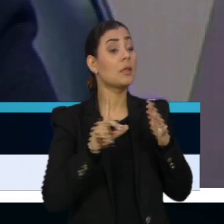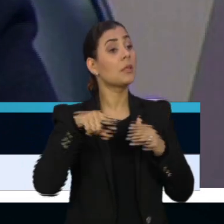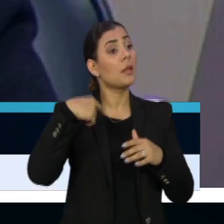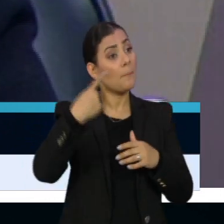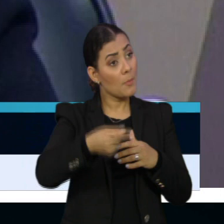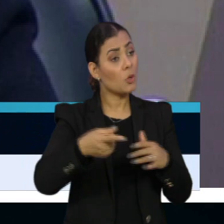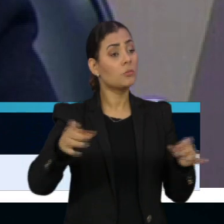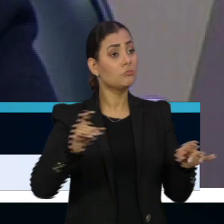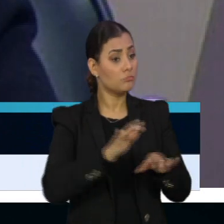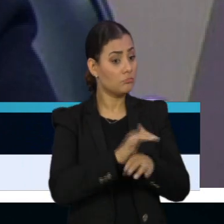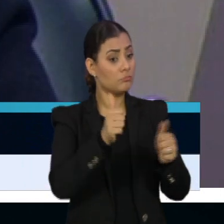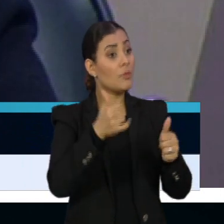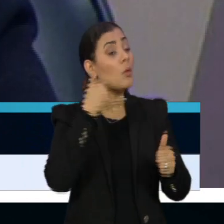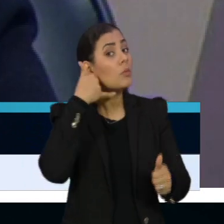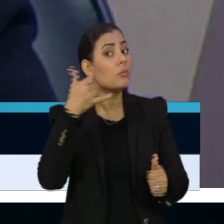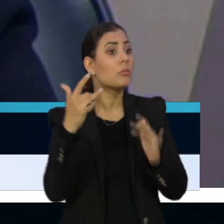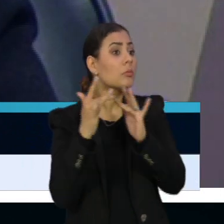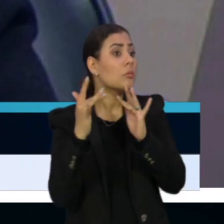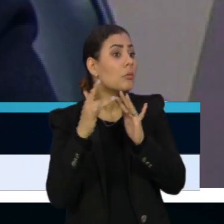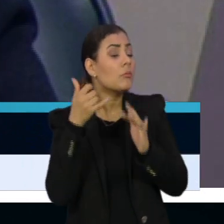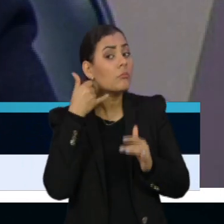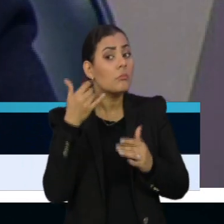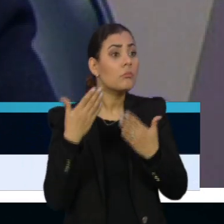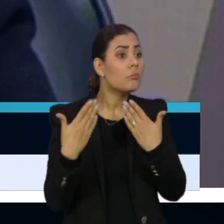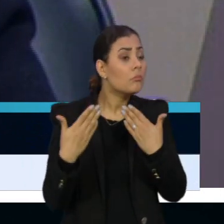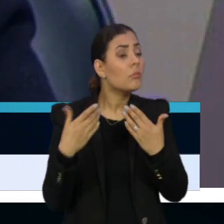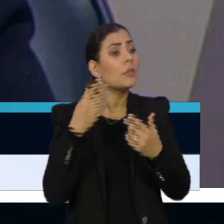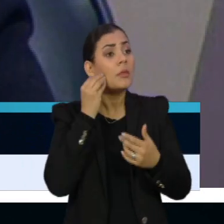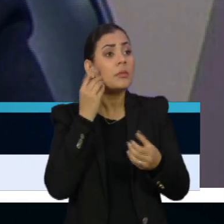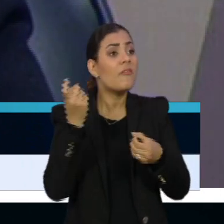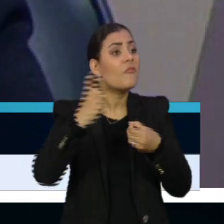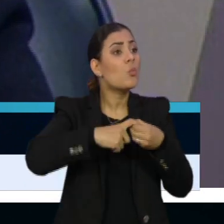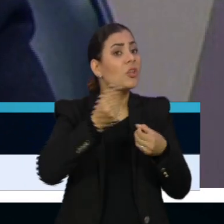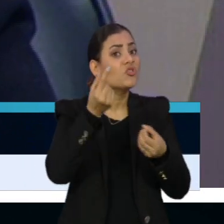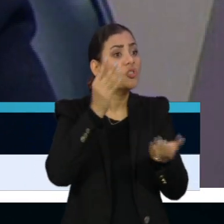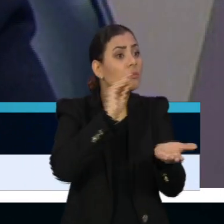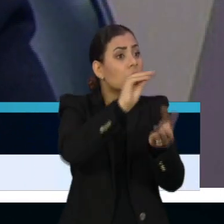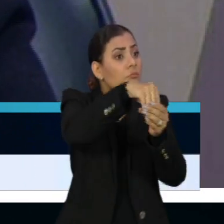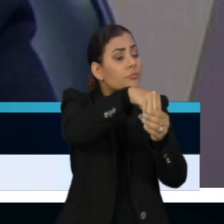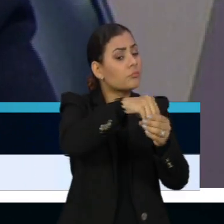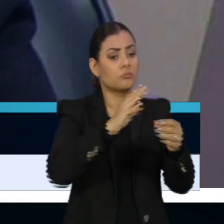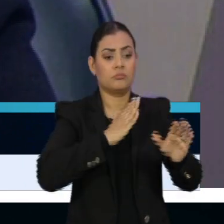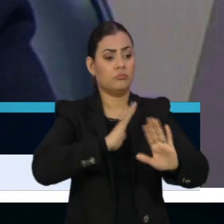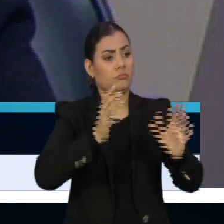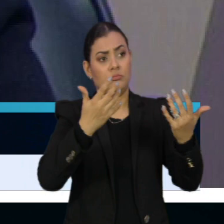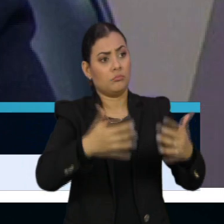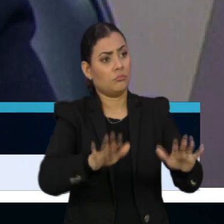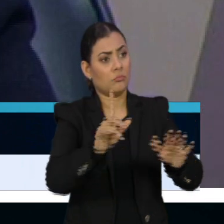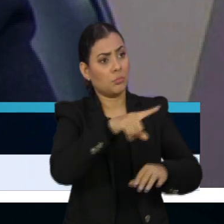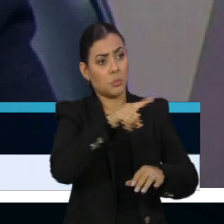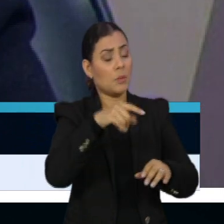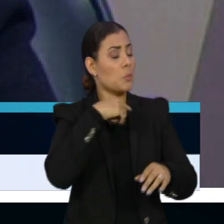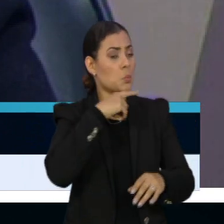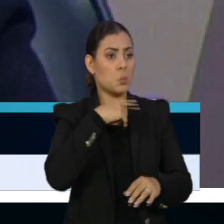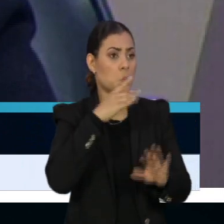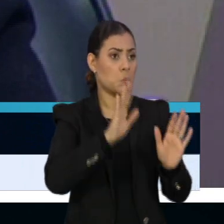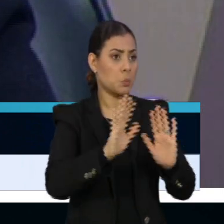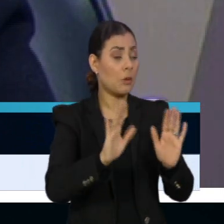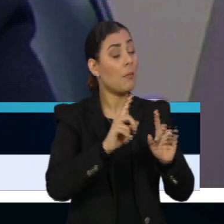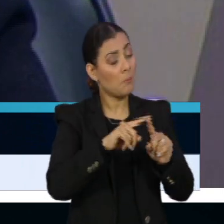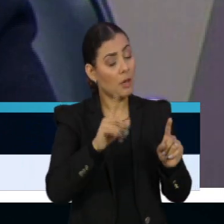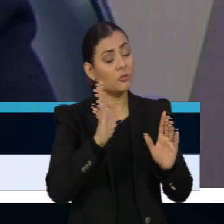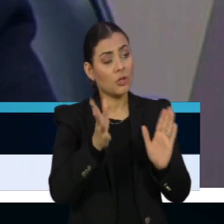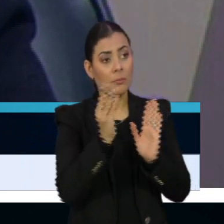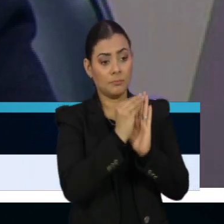até entrei em contato para fazer a devolução dos valores e não consegui. Mas desde